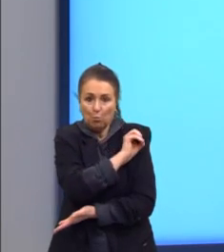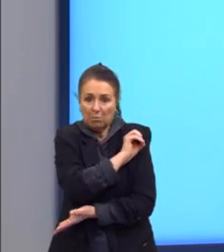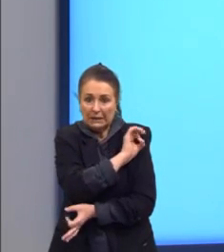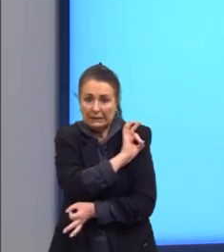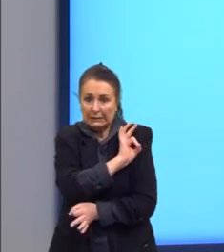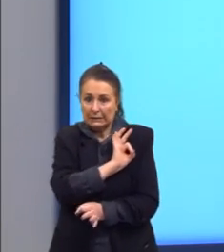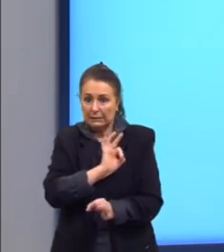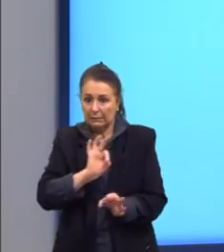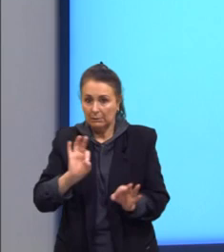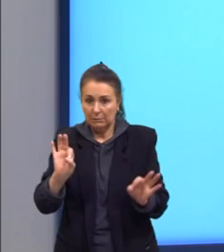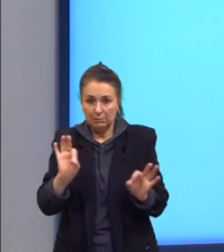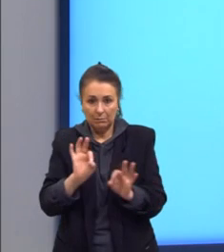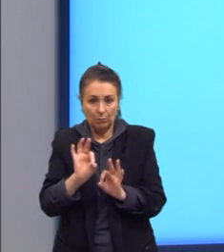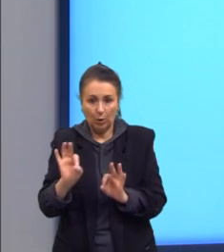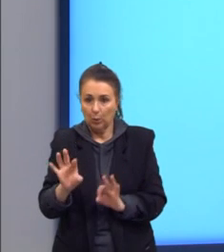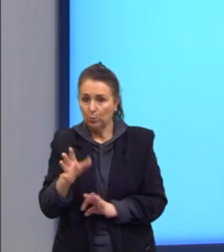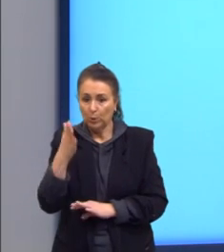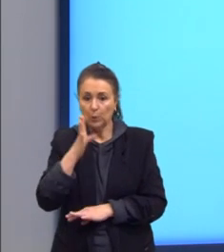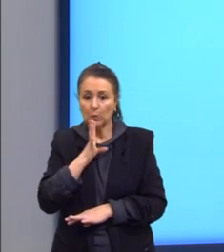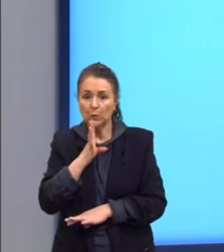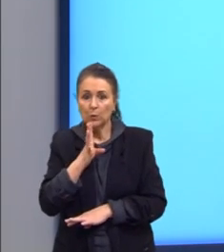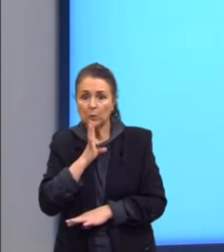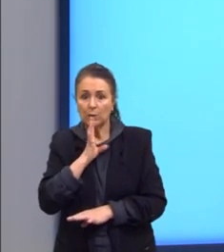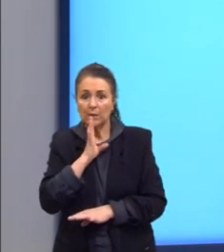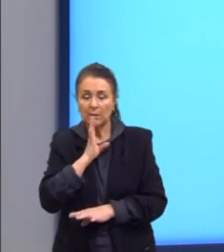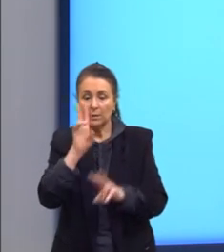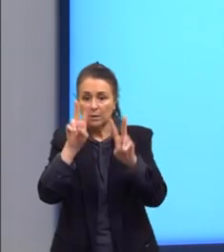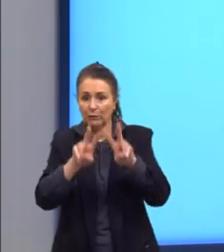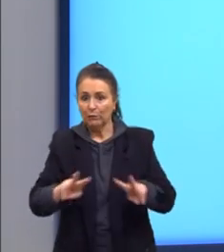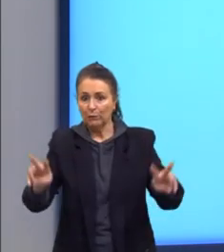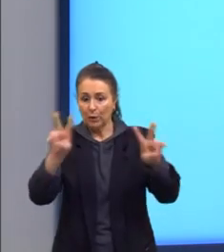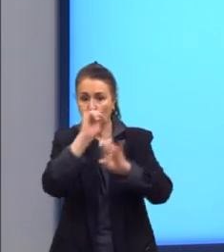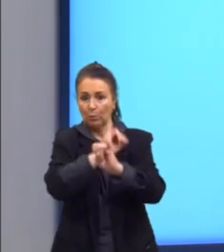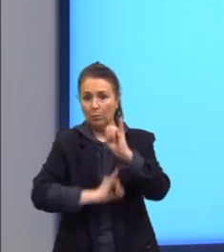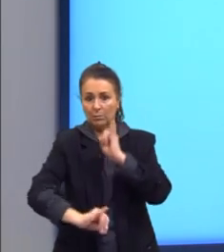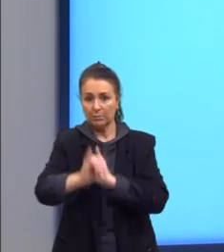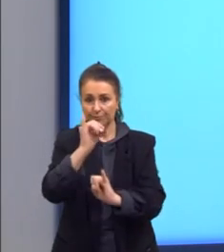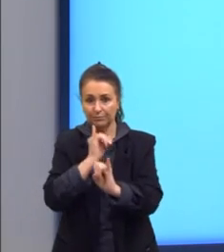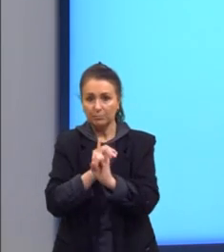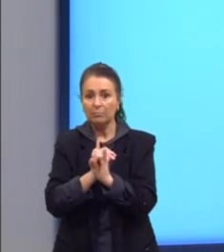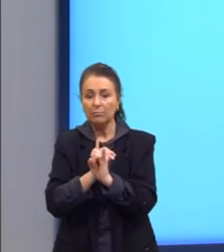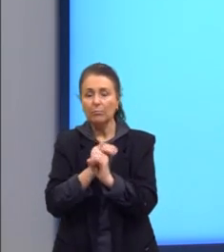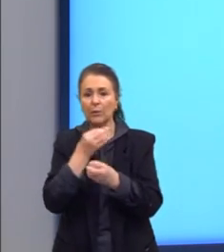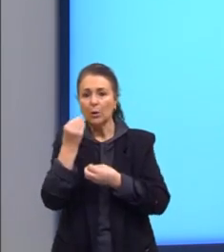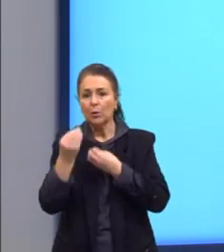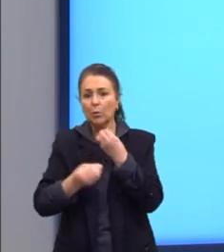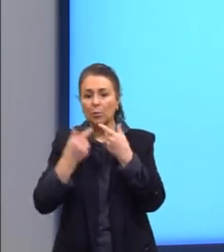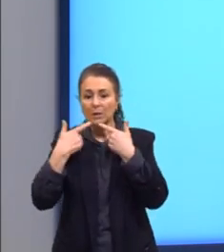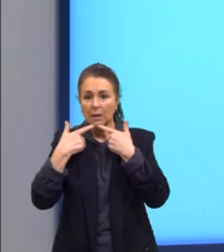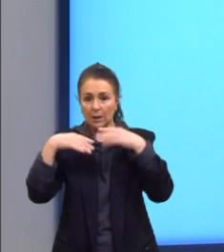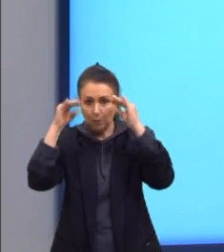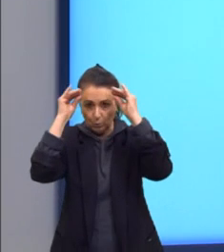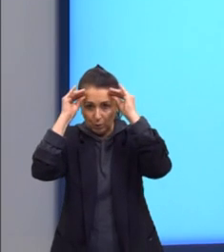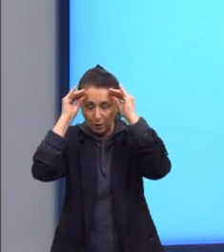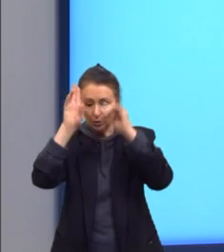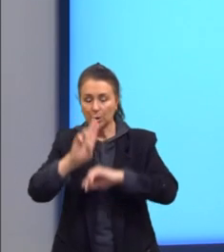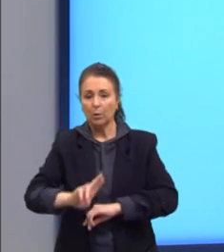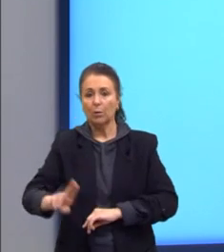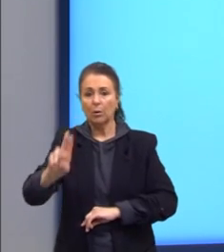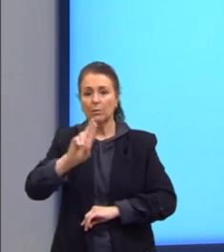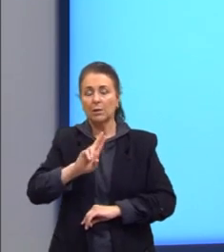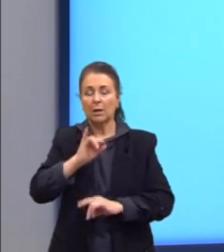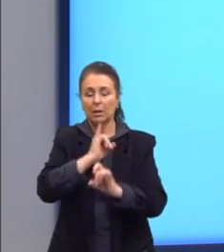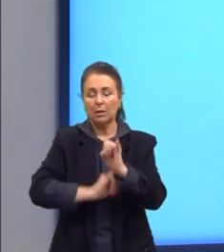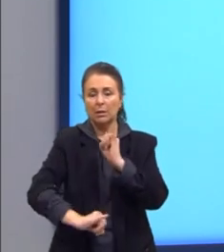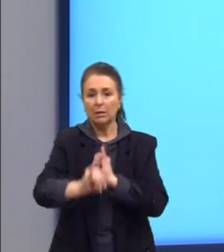o analfabetismo virtual. Então, como essa linguagem que é utilizada na